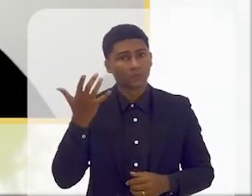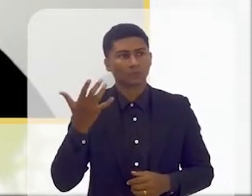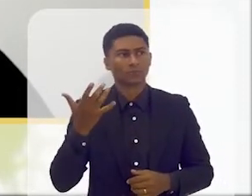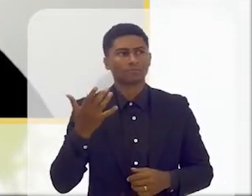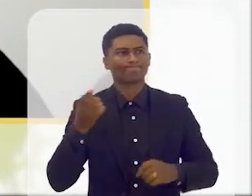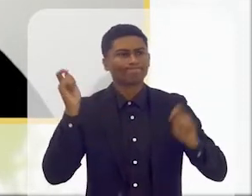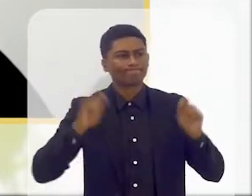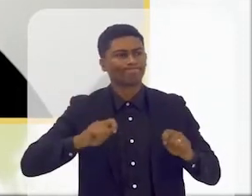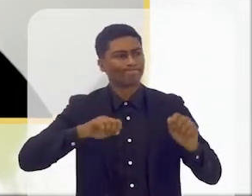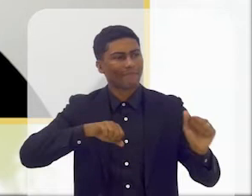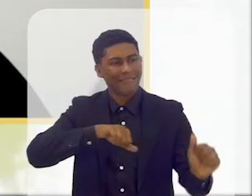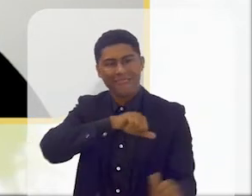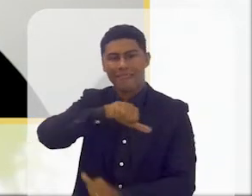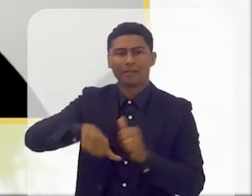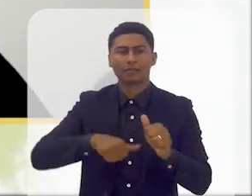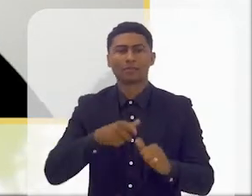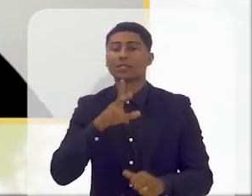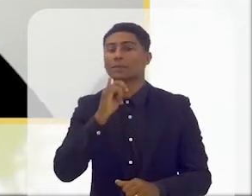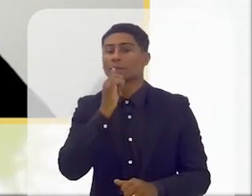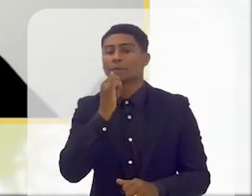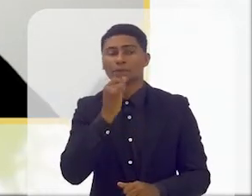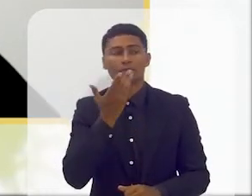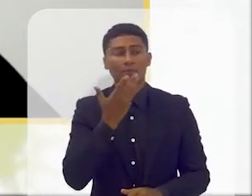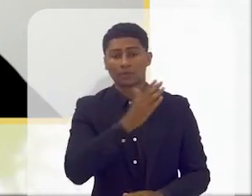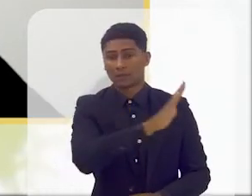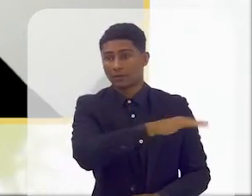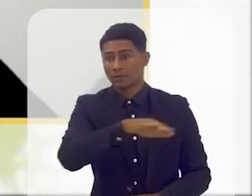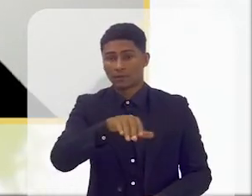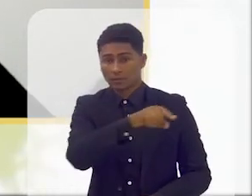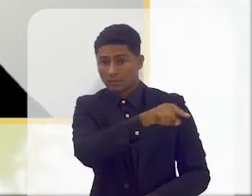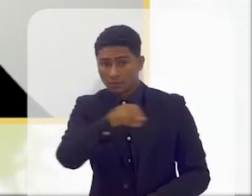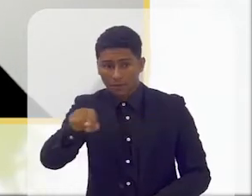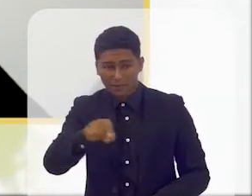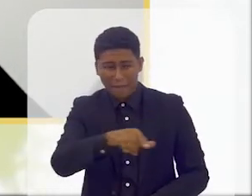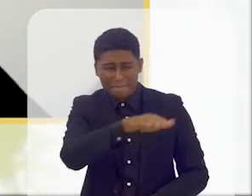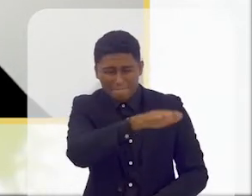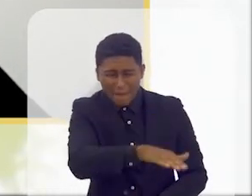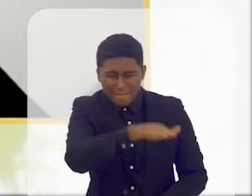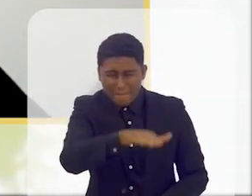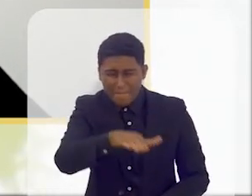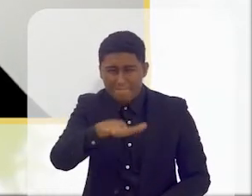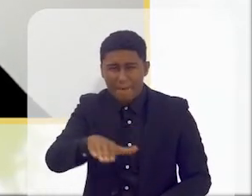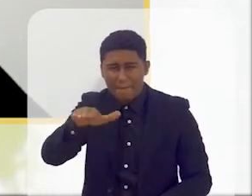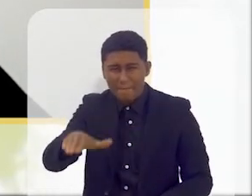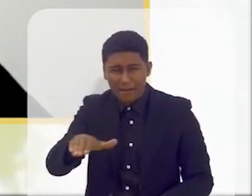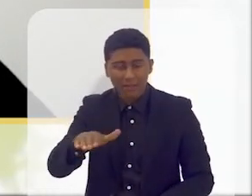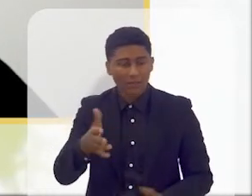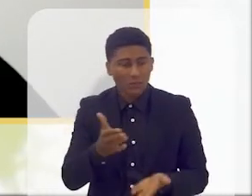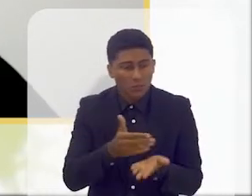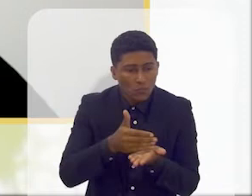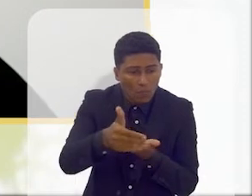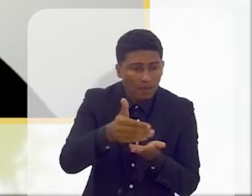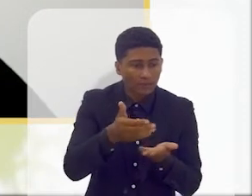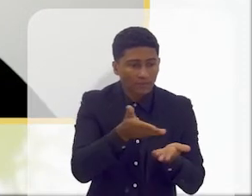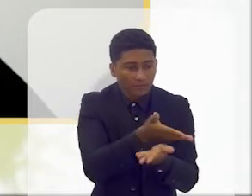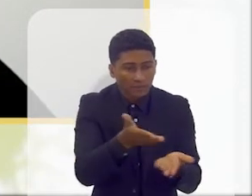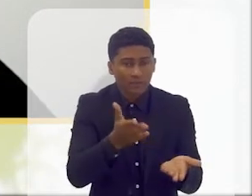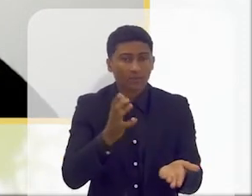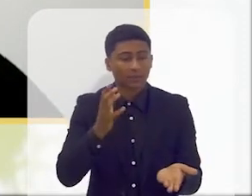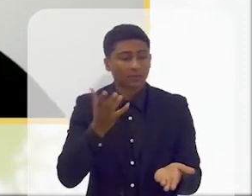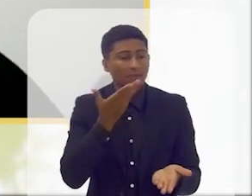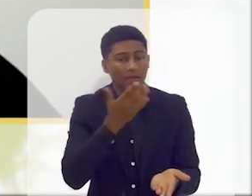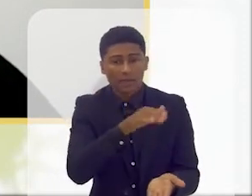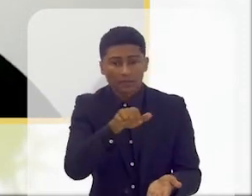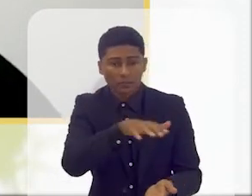se pode mudar se nós começarmos a trabalhar com as crianças desde muito pequenas na escola, ou seja, todas as crianças aprenderem